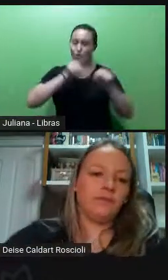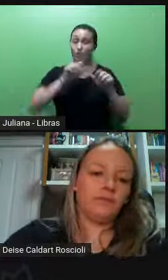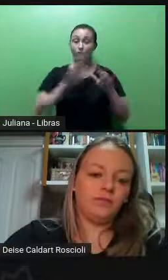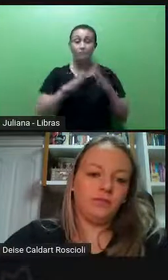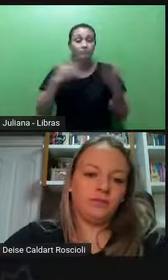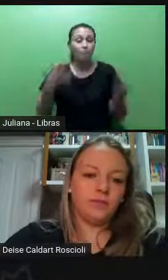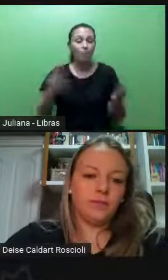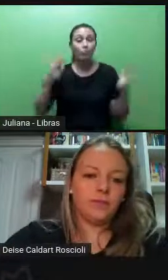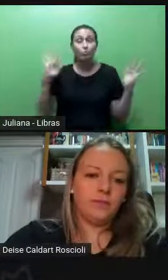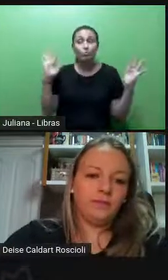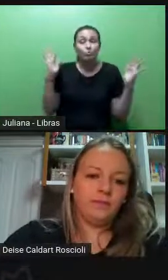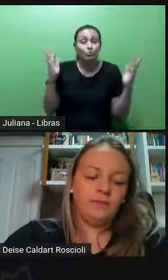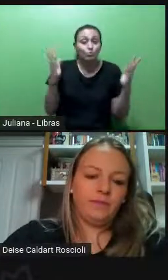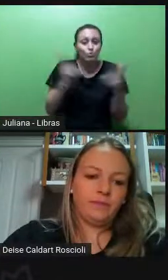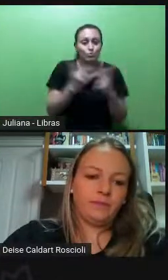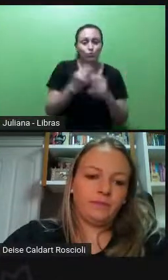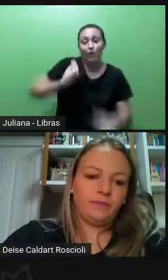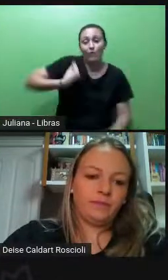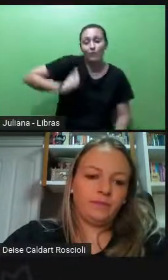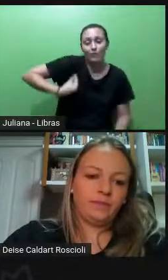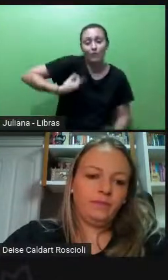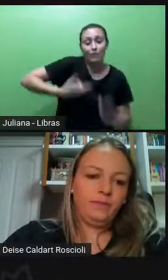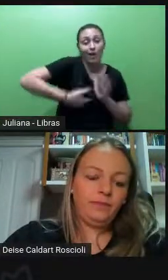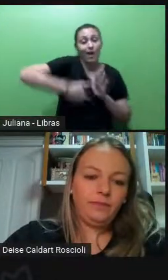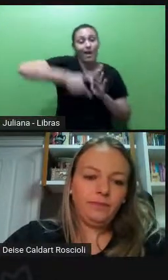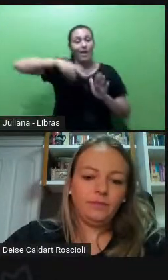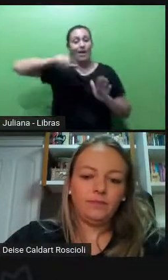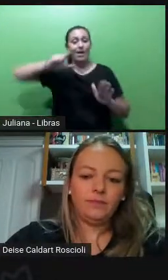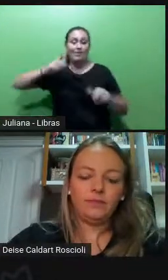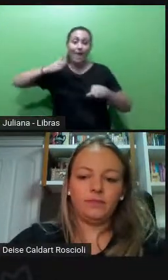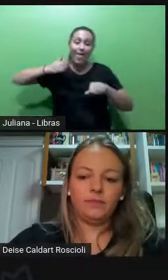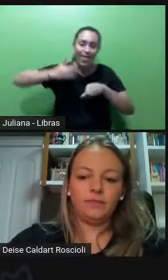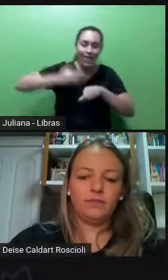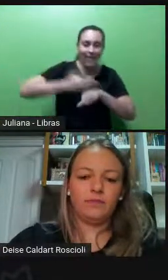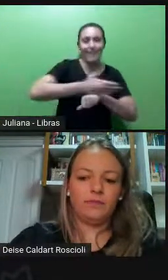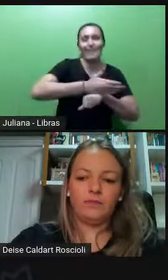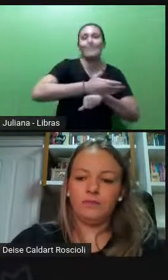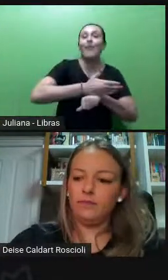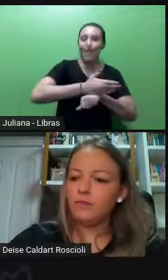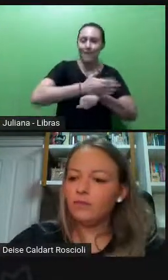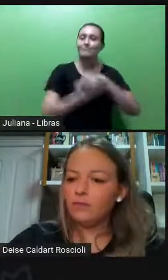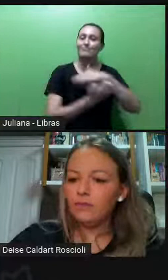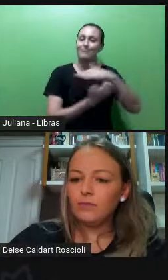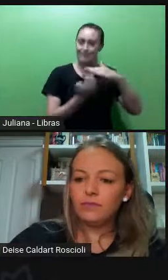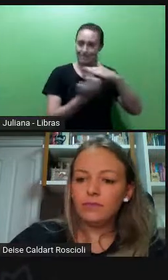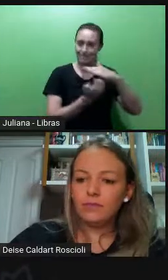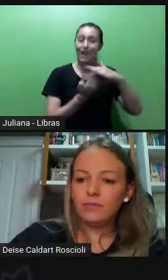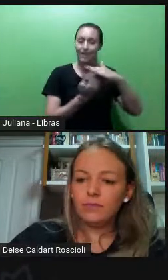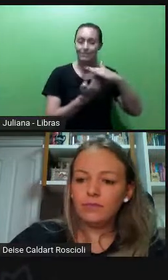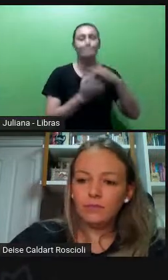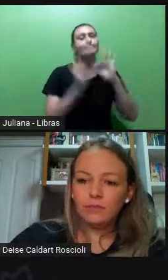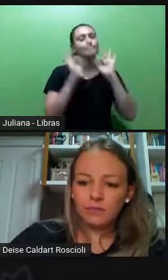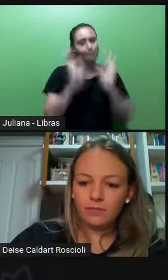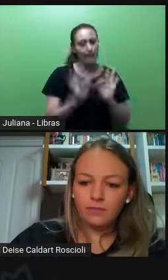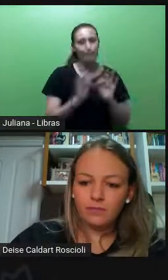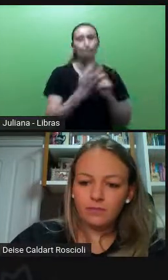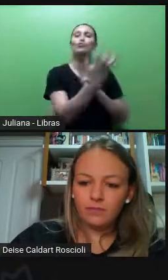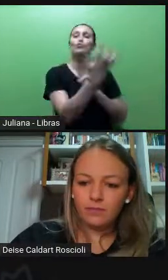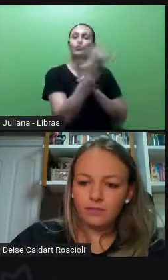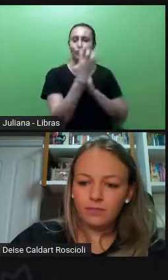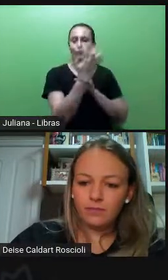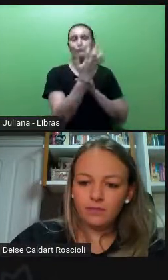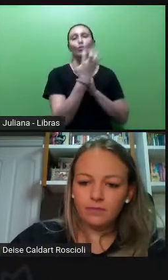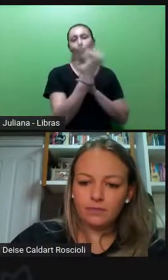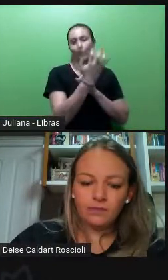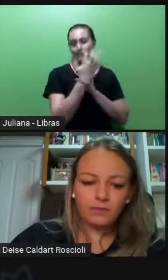gente vivencia antes da nossa entrada no mercado de trabalho, de alguma forma, influencia, e mais do que influenciar, eu vou usar o termo aqui